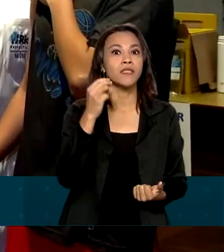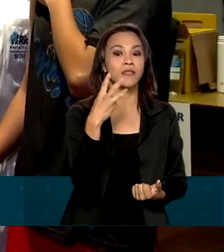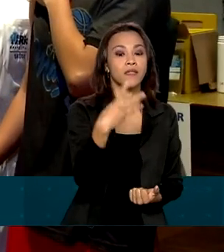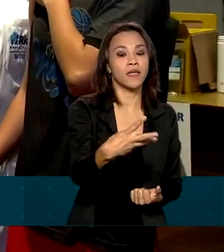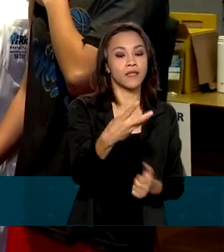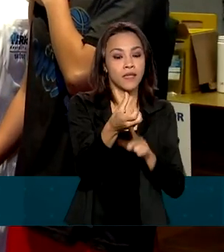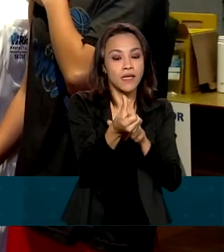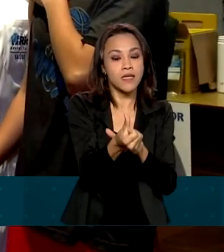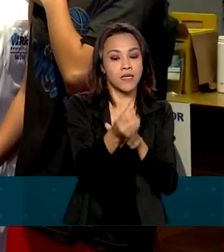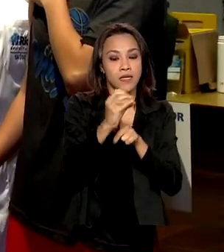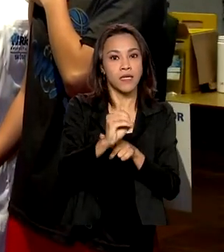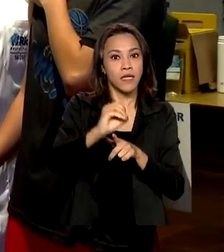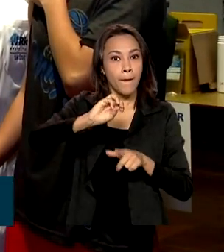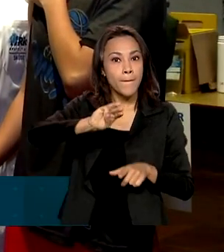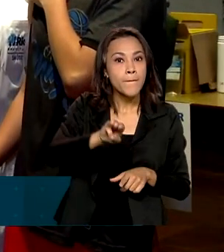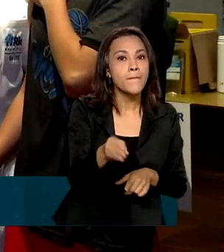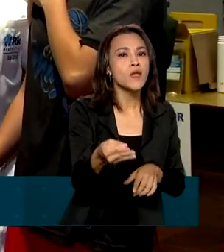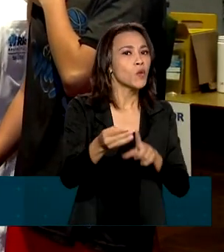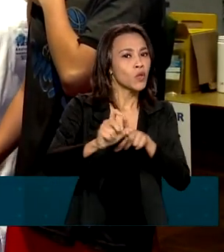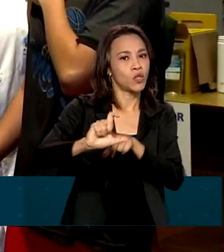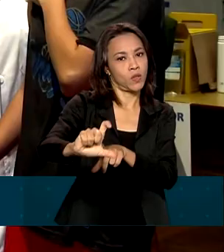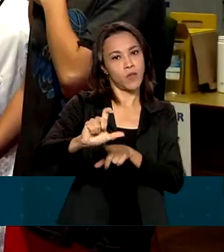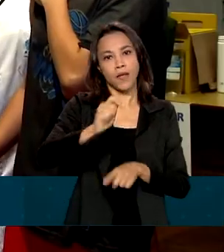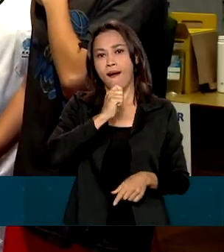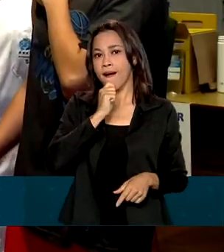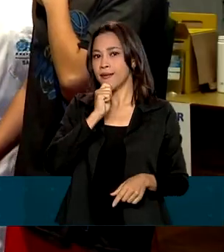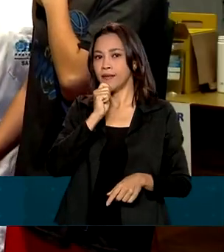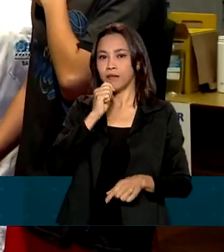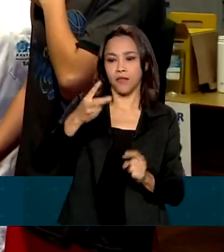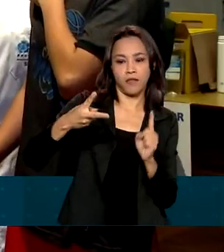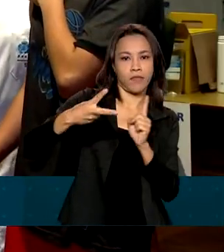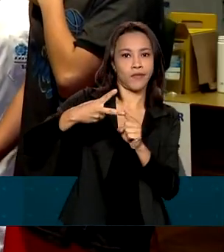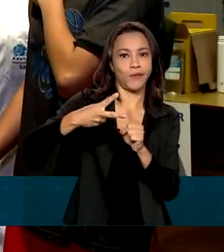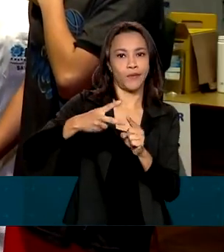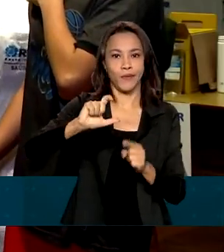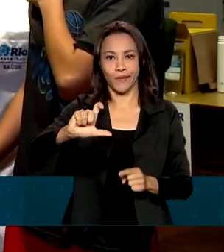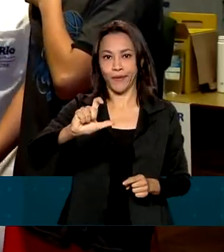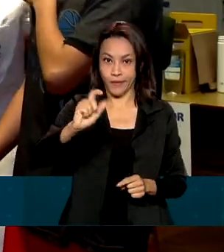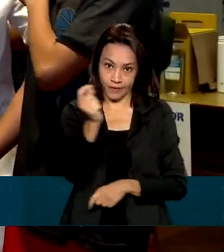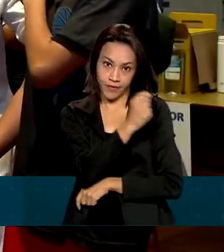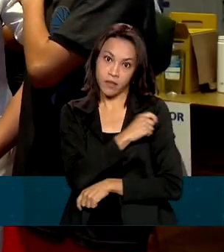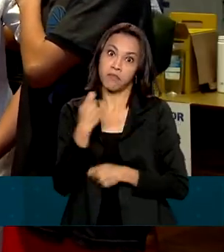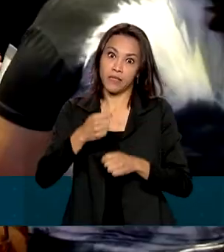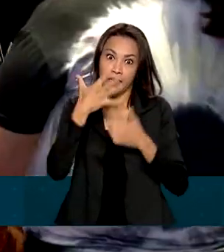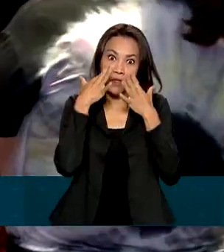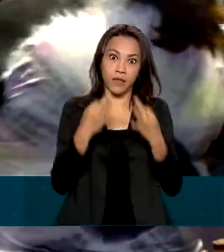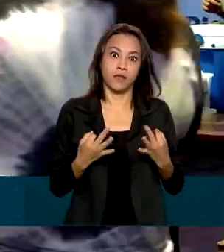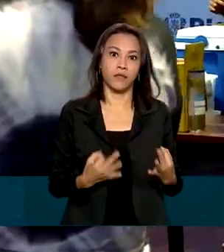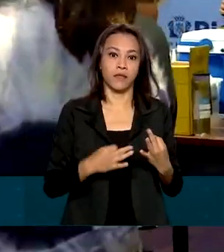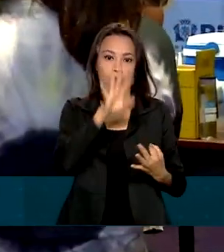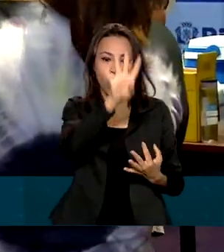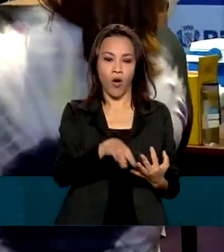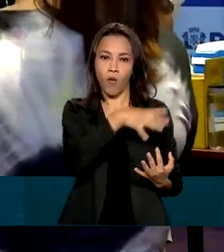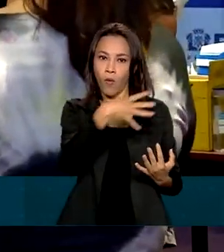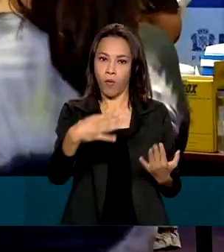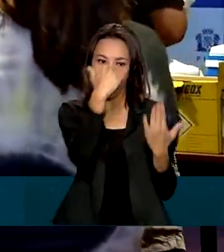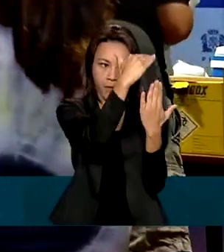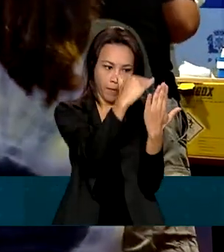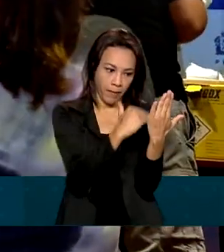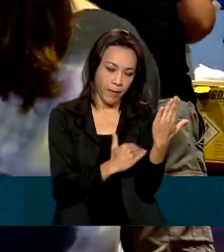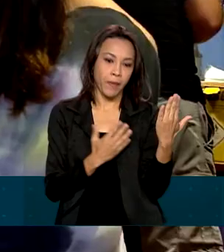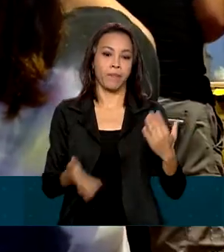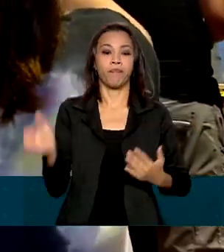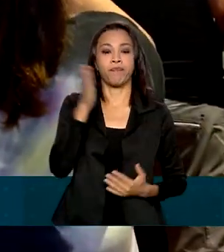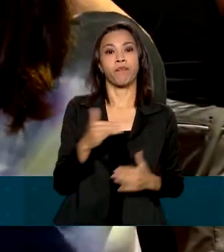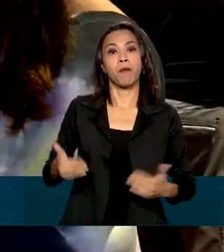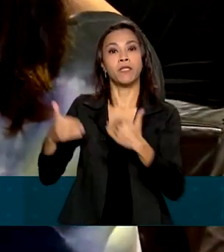milhões de doses, mas quem ainda não completou o ciclo vacinal deve seguir atento ao calendário. Segundo o Ministério da Saúde,